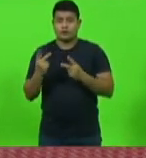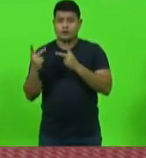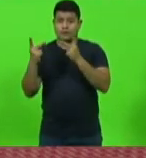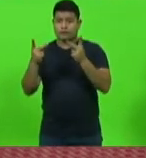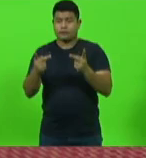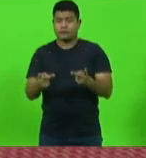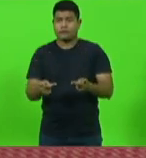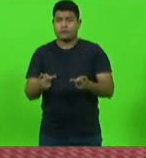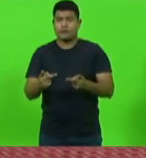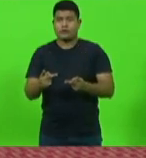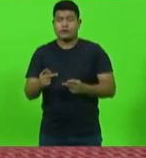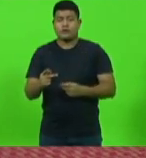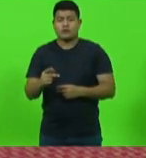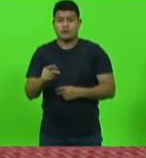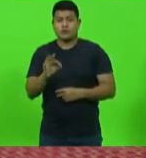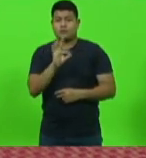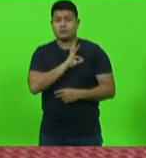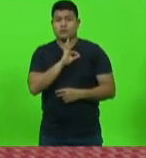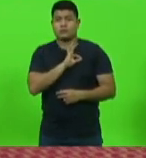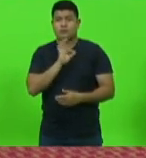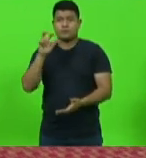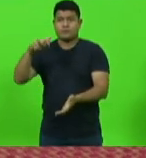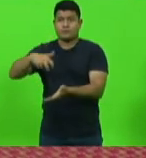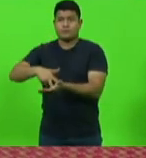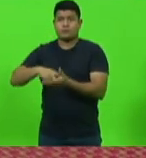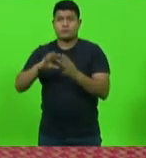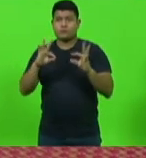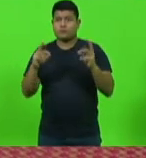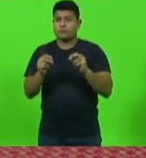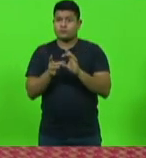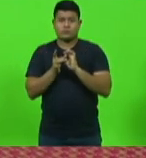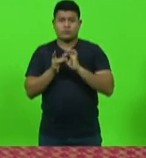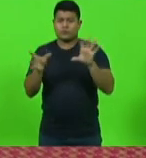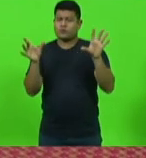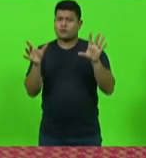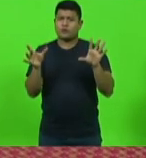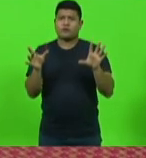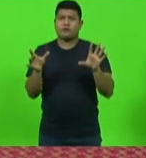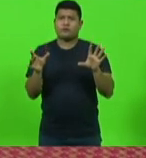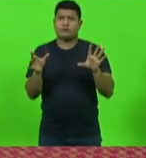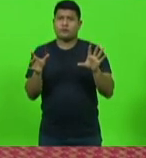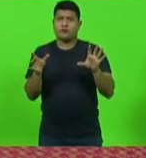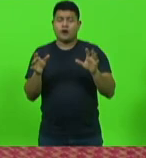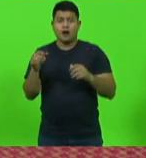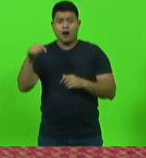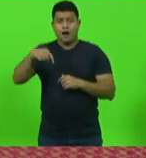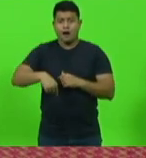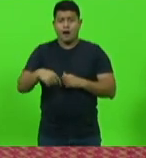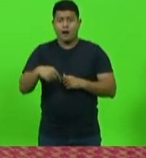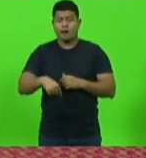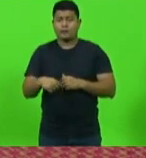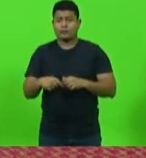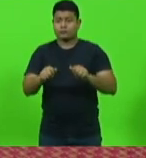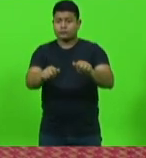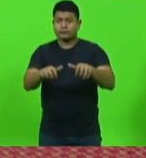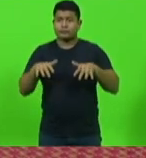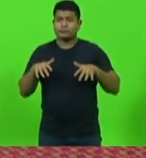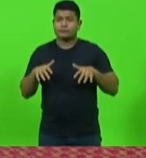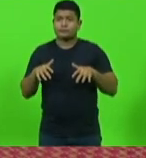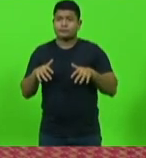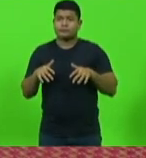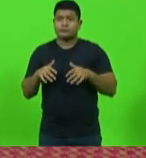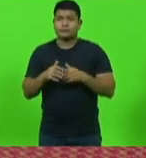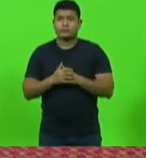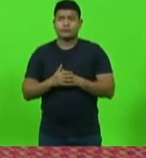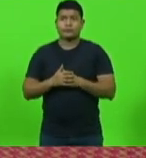Polícia Penal e que todos tiveram livre acesso aqui ao plenário, as